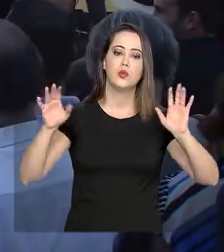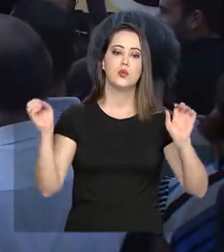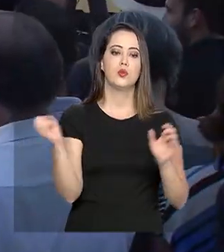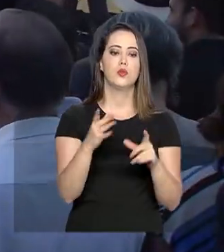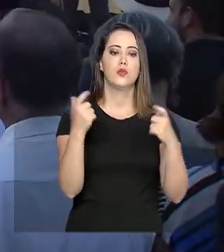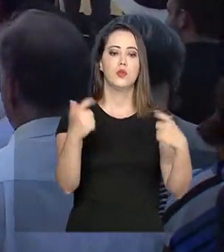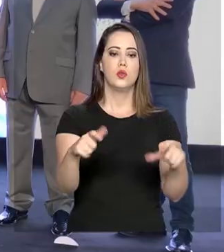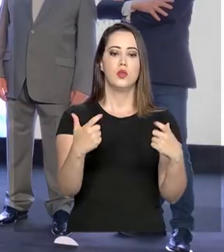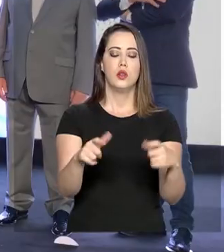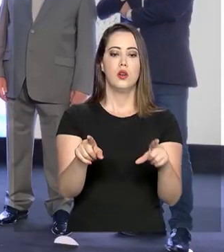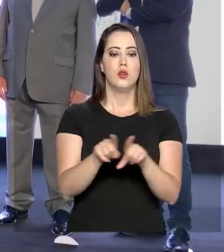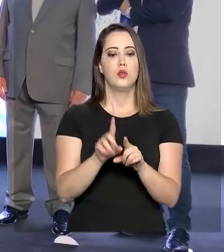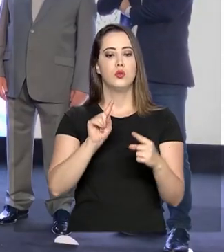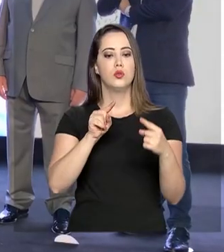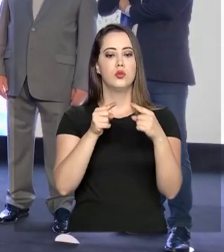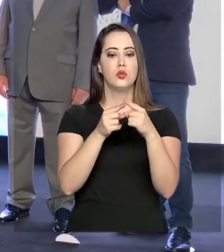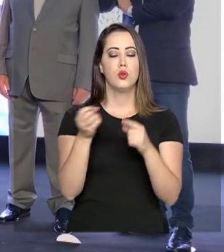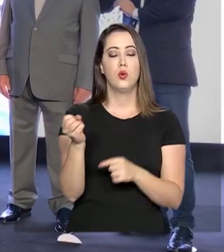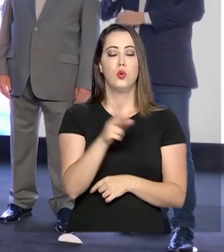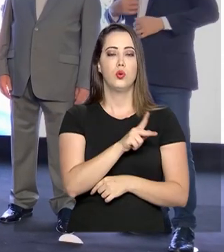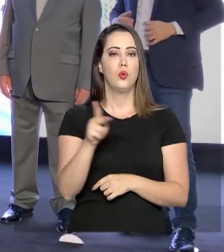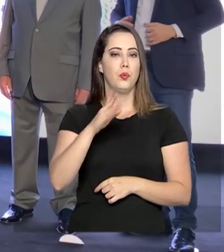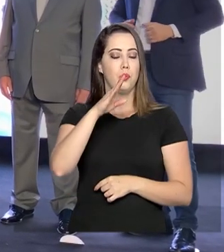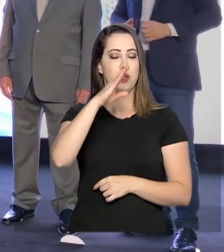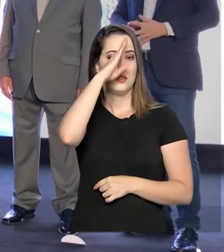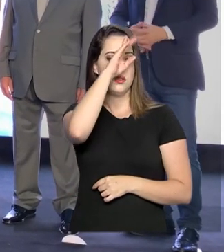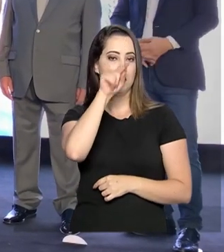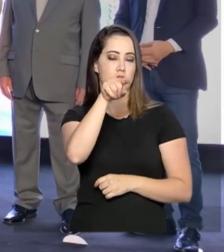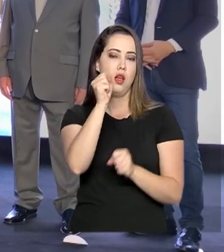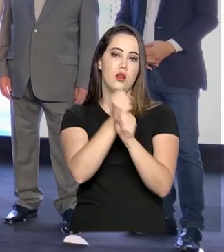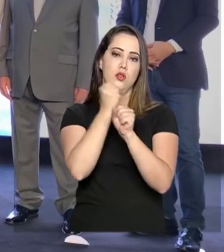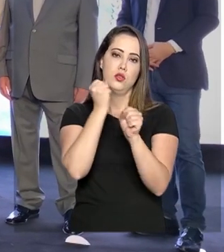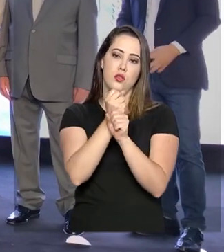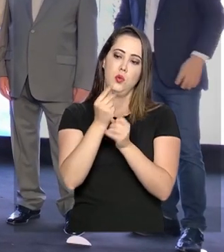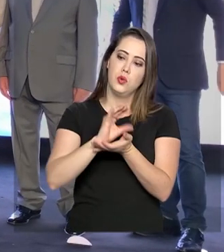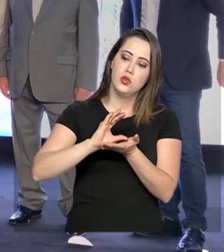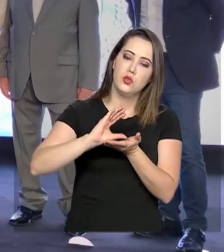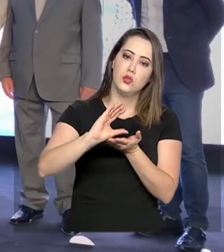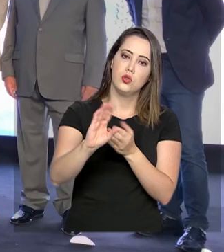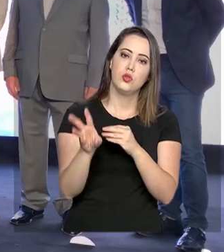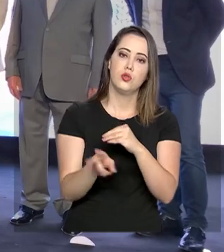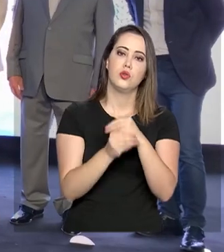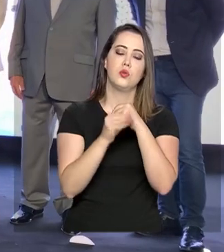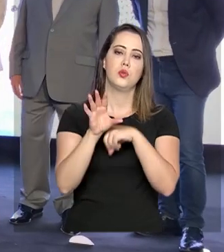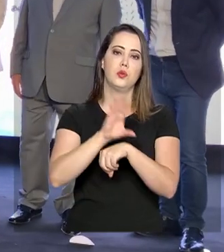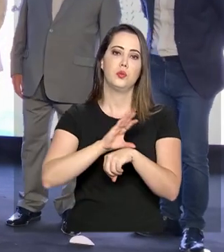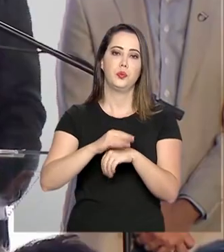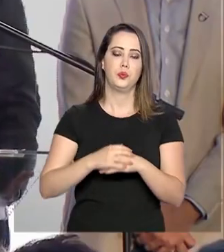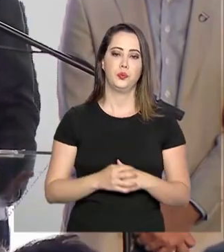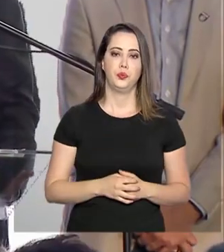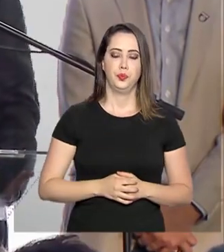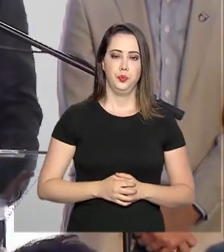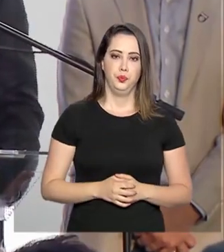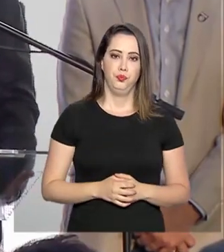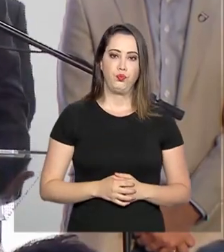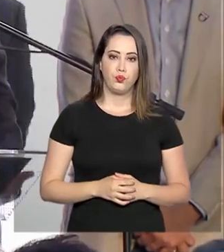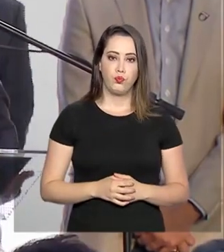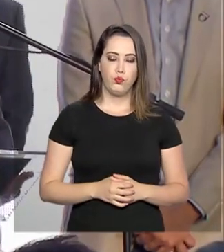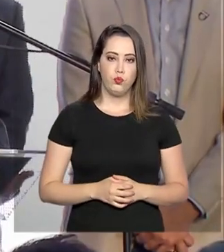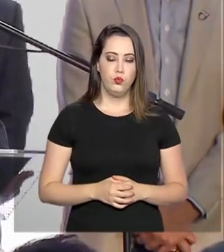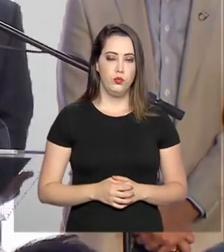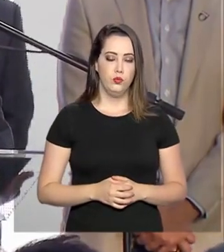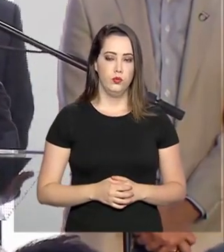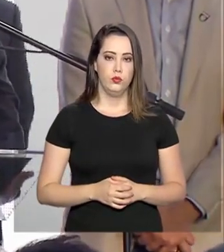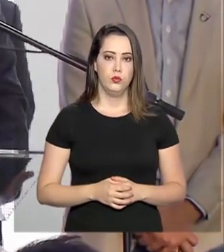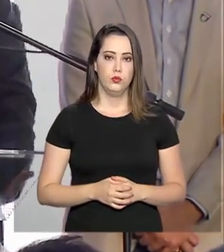pronto-socorro. De acordo com o presidente, as obras tiveram recursos de emendas parlamentares. A participação minha aqui